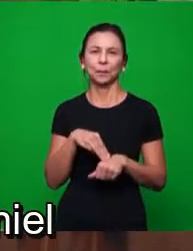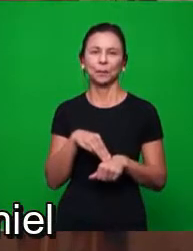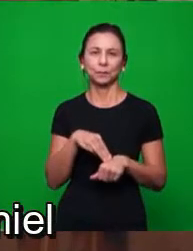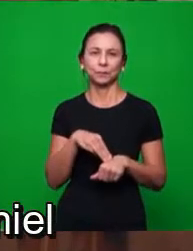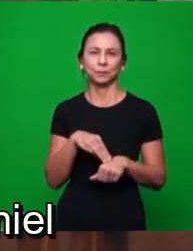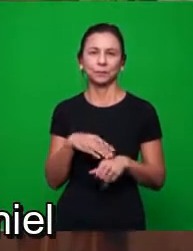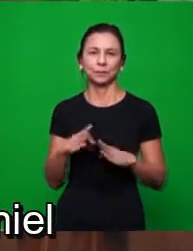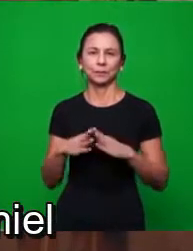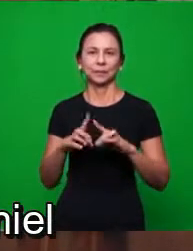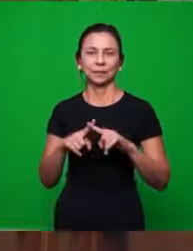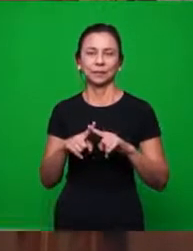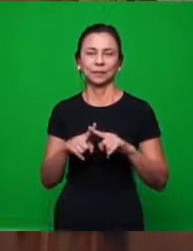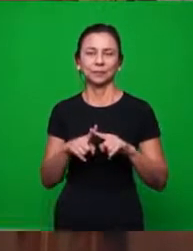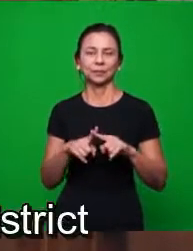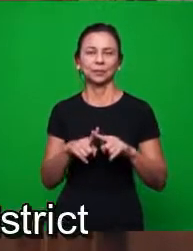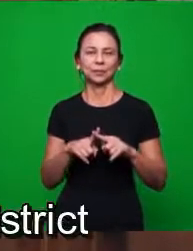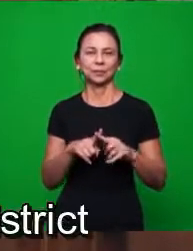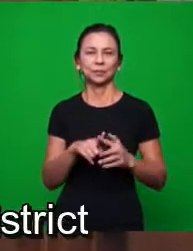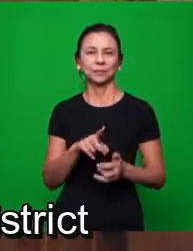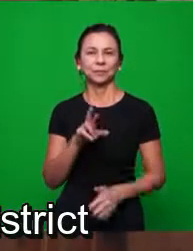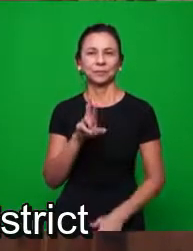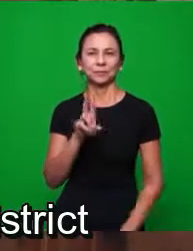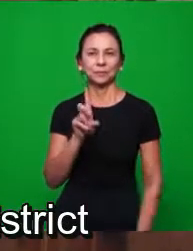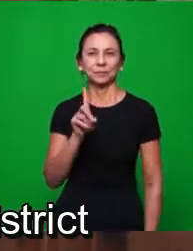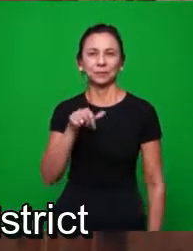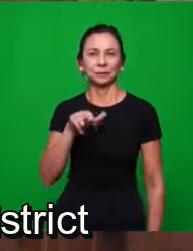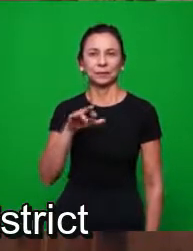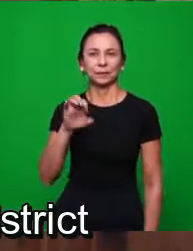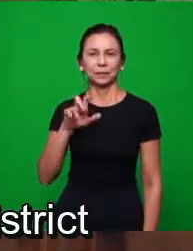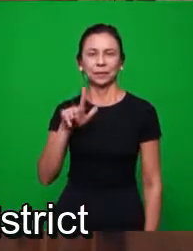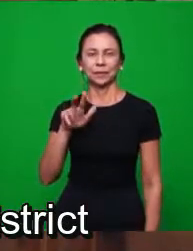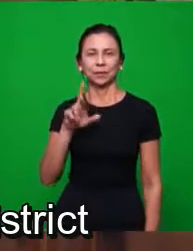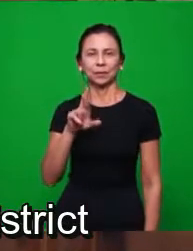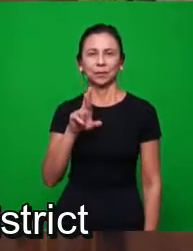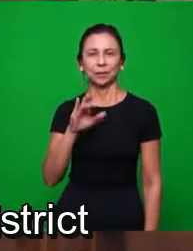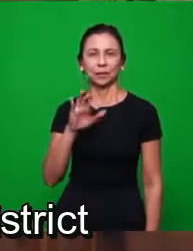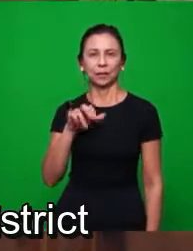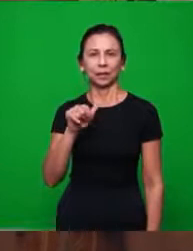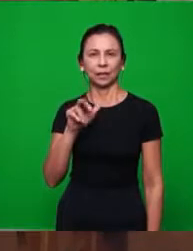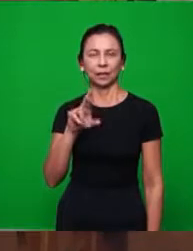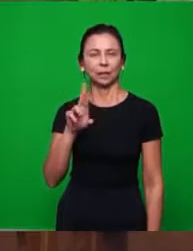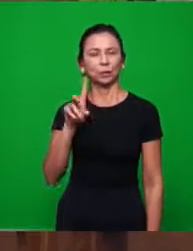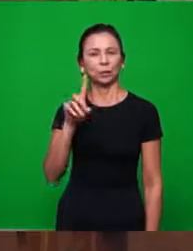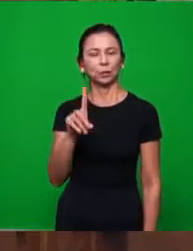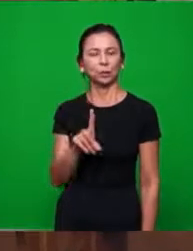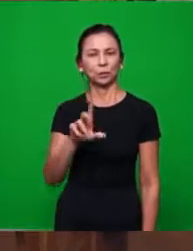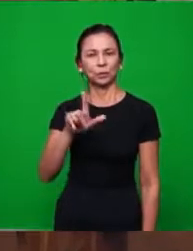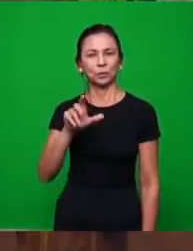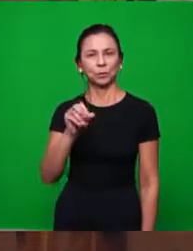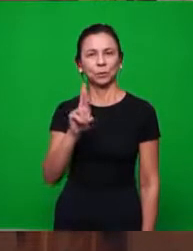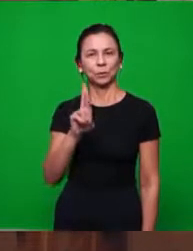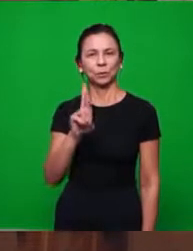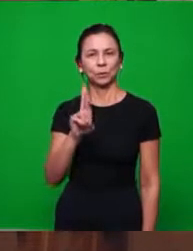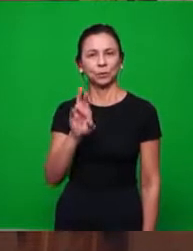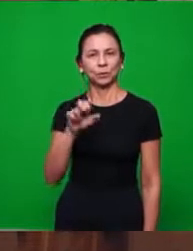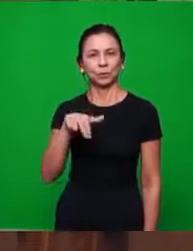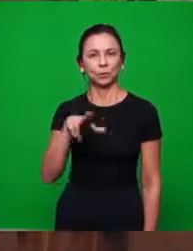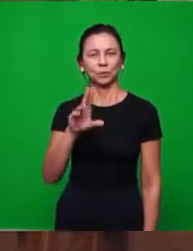um grupo de jovens, Daniel, Diana, Priscila, Lorena, são do bairro aqui de Ataíde.